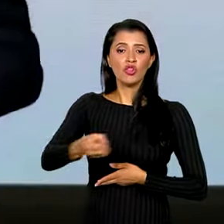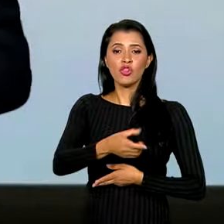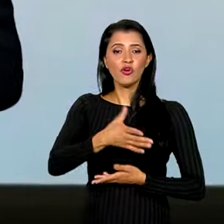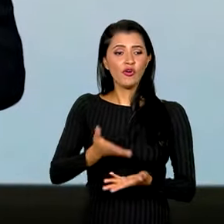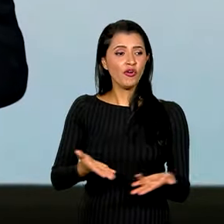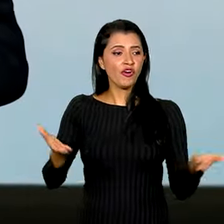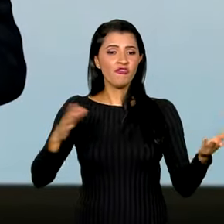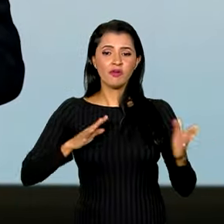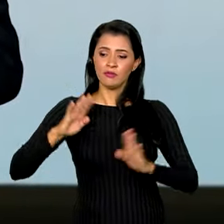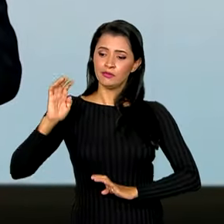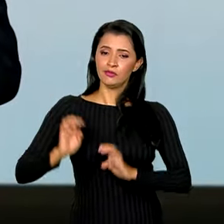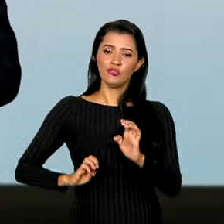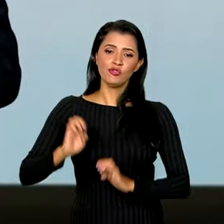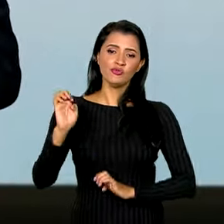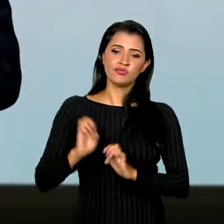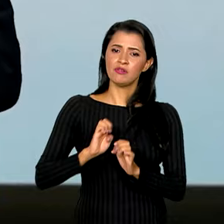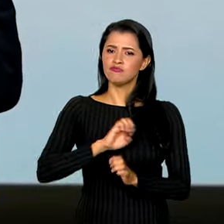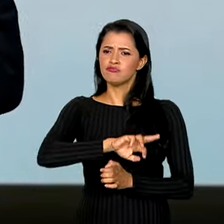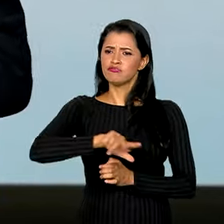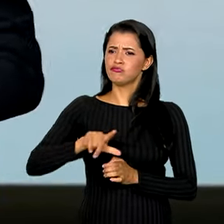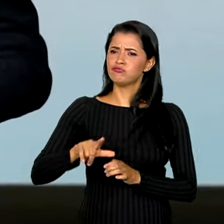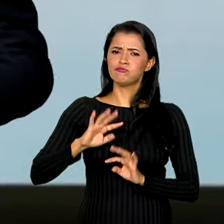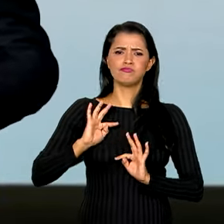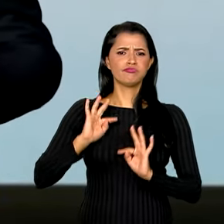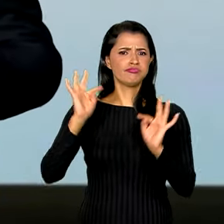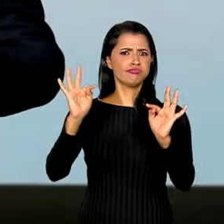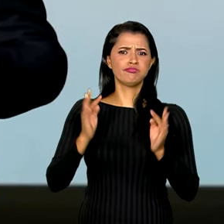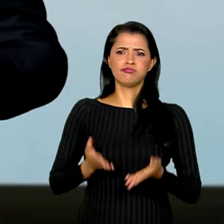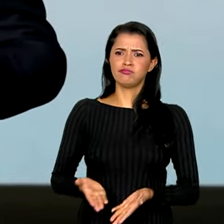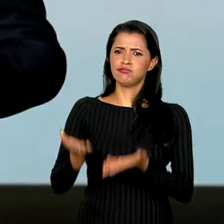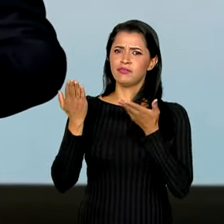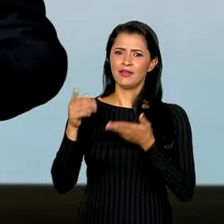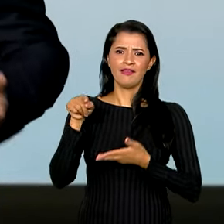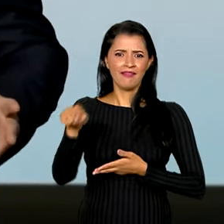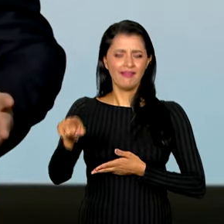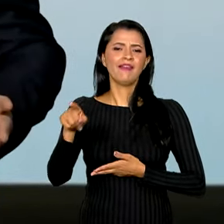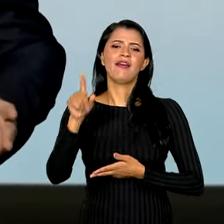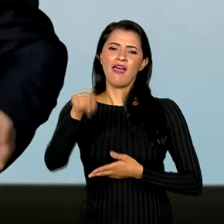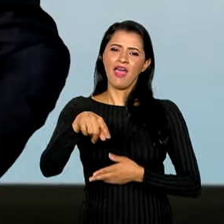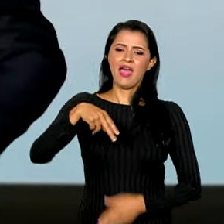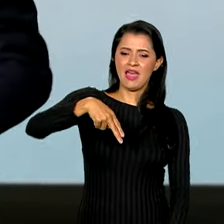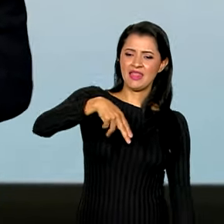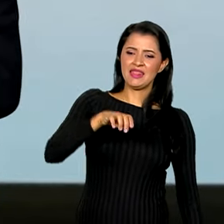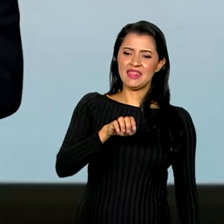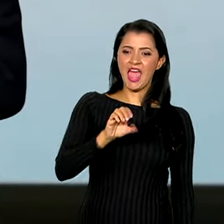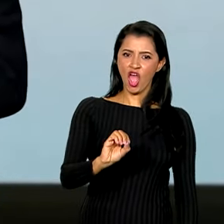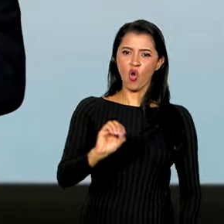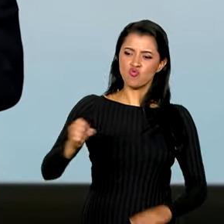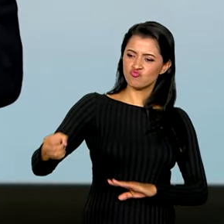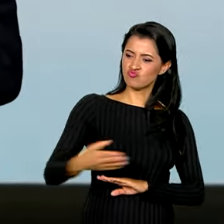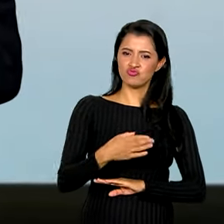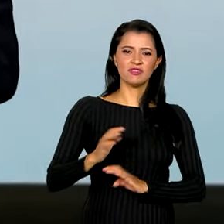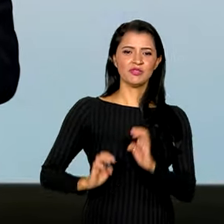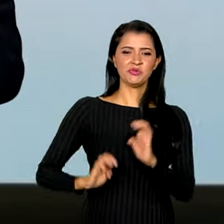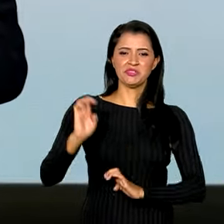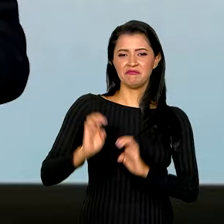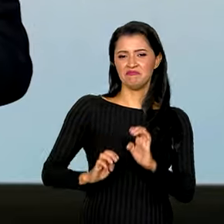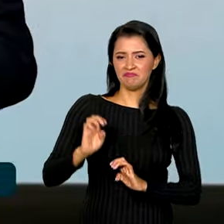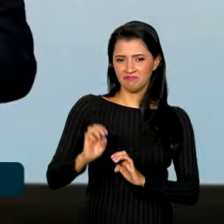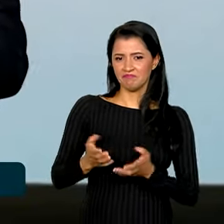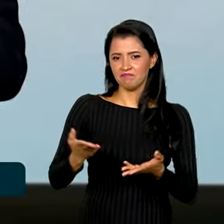industrialização, esta é a neo-industrialização